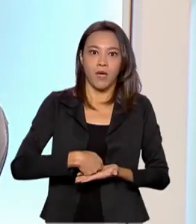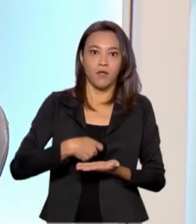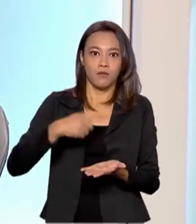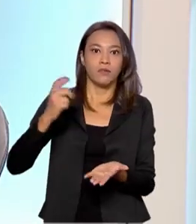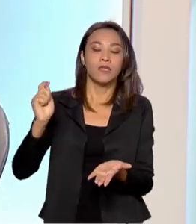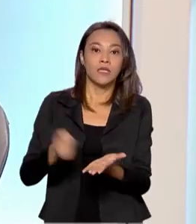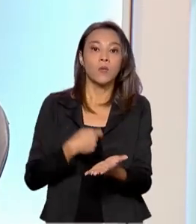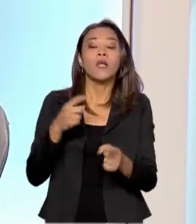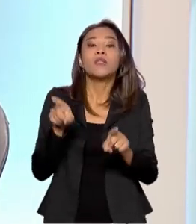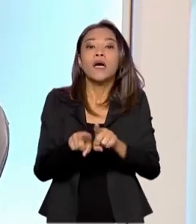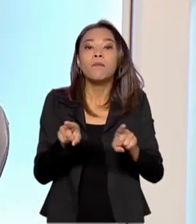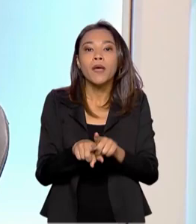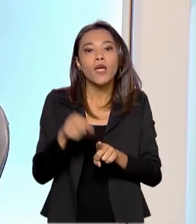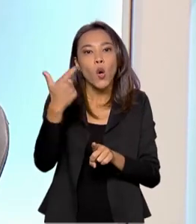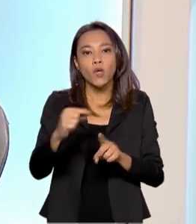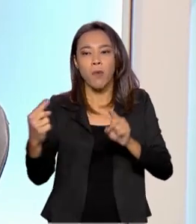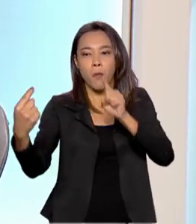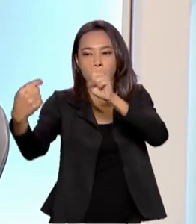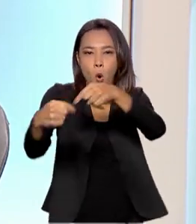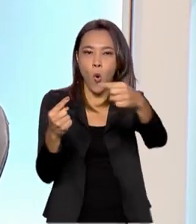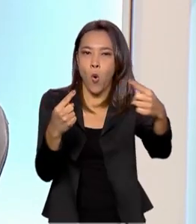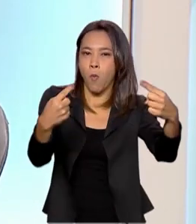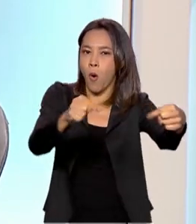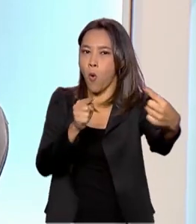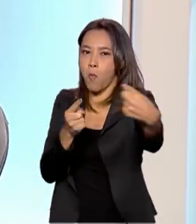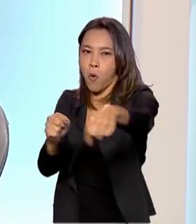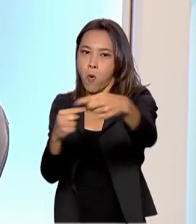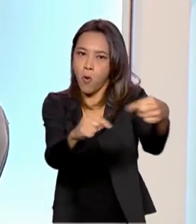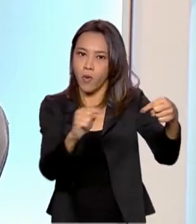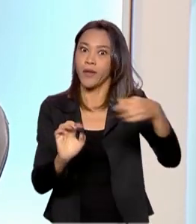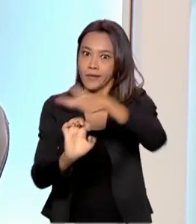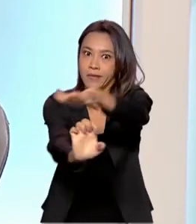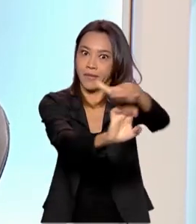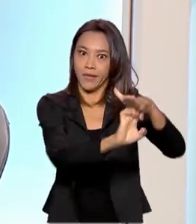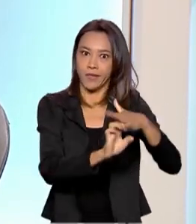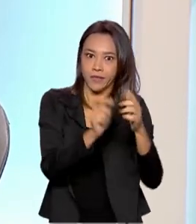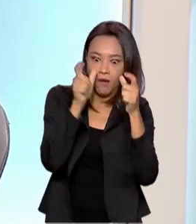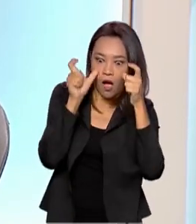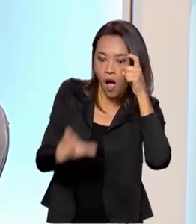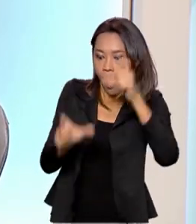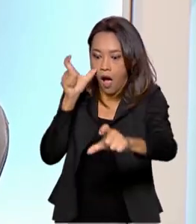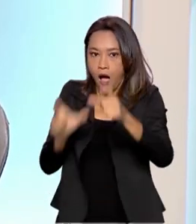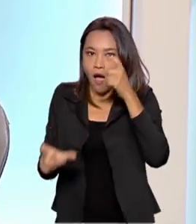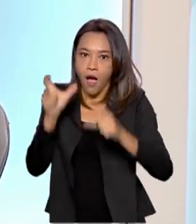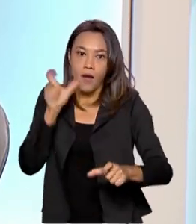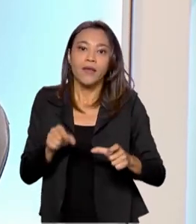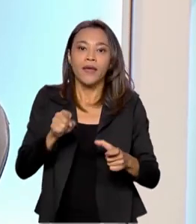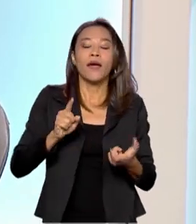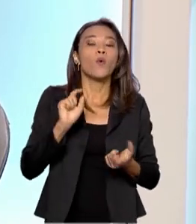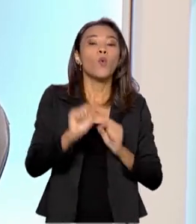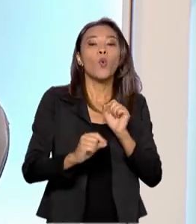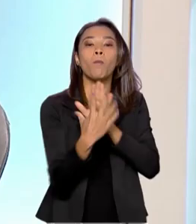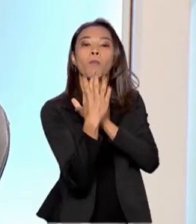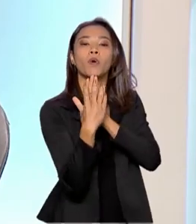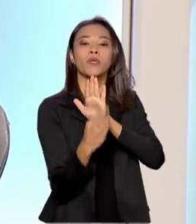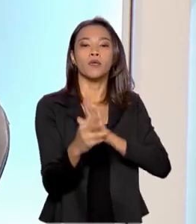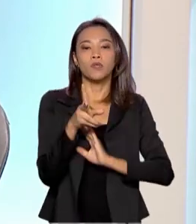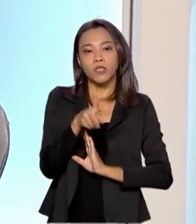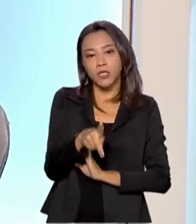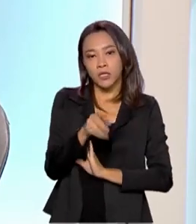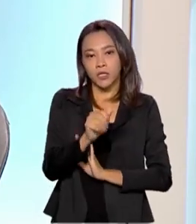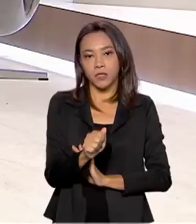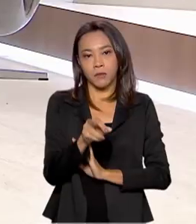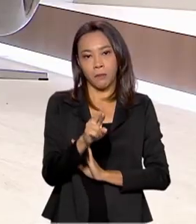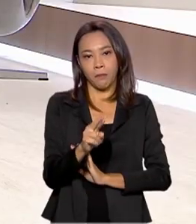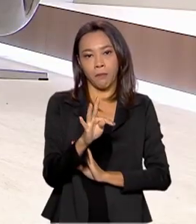competitividade que nós teremos no leilão. A gente tem que entender que nós estamos leiloando no regime de partilha de produção. O bônus de